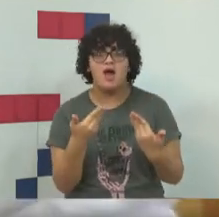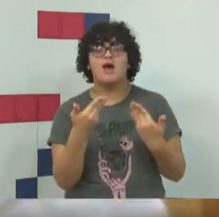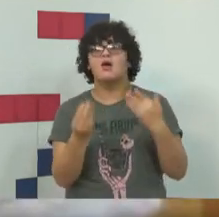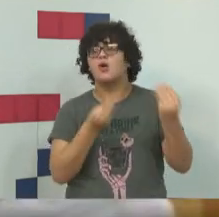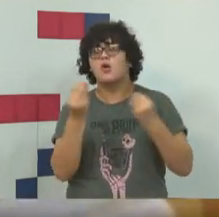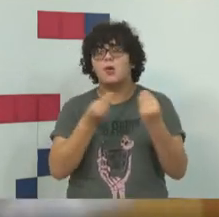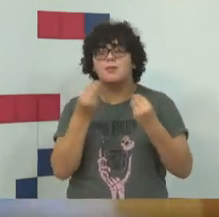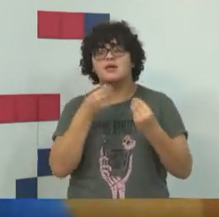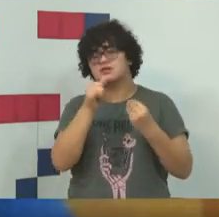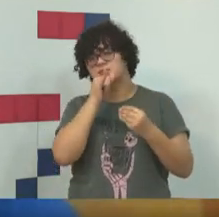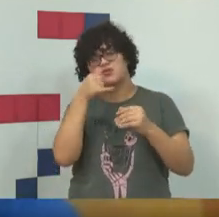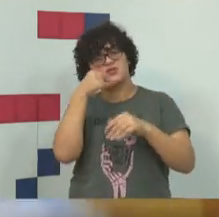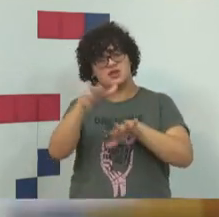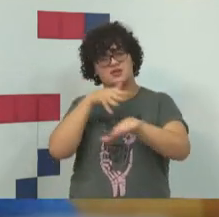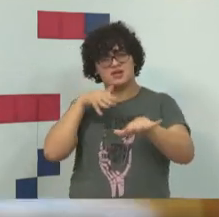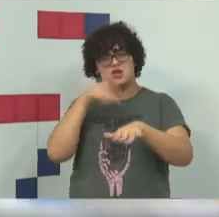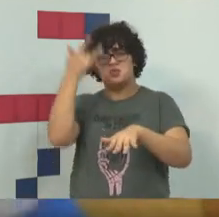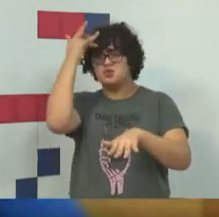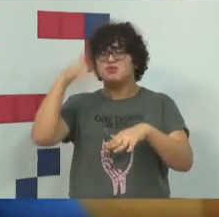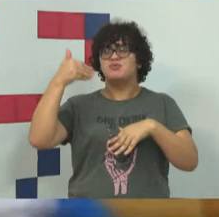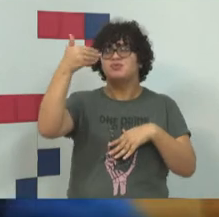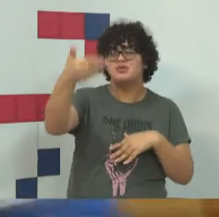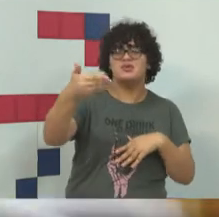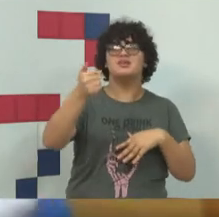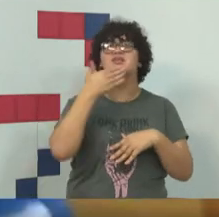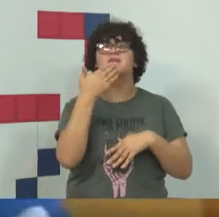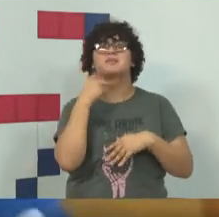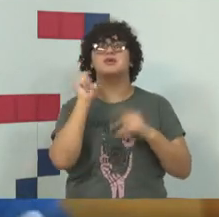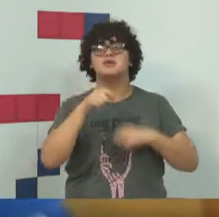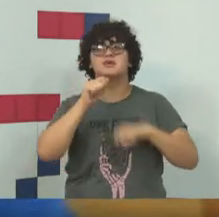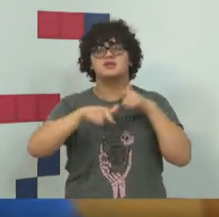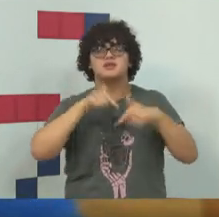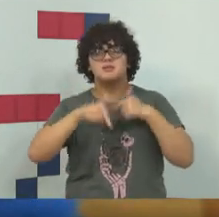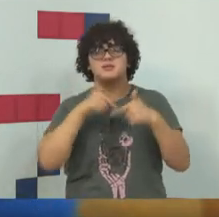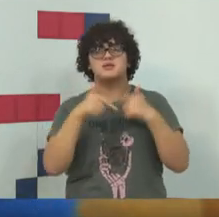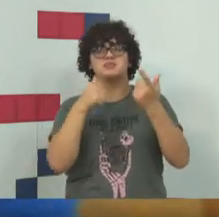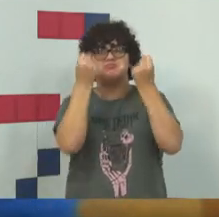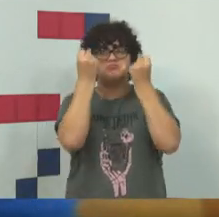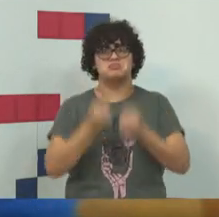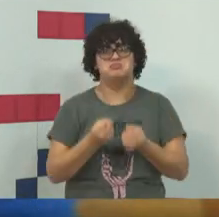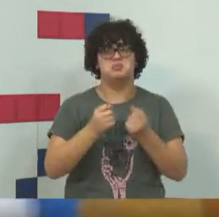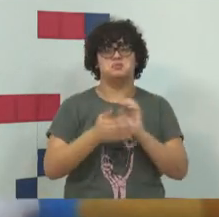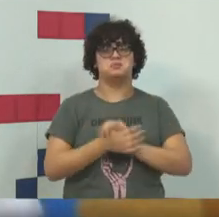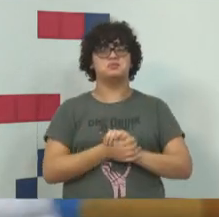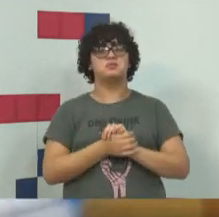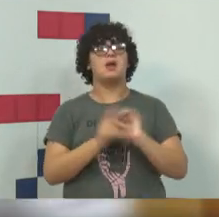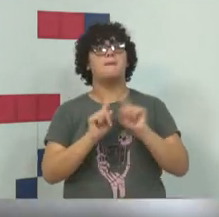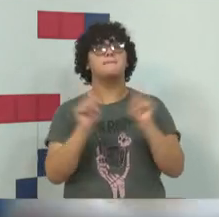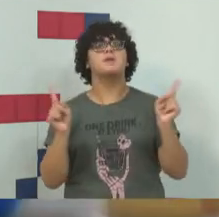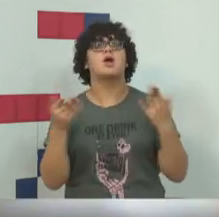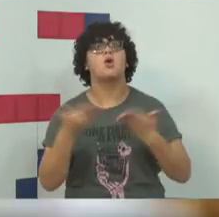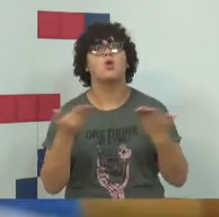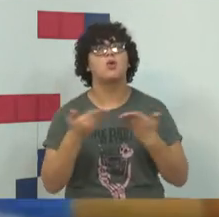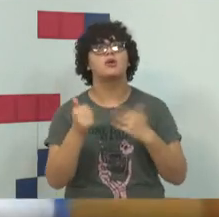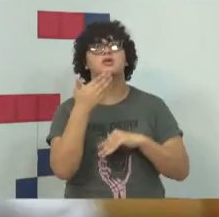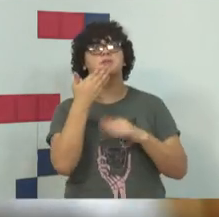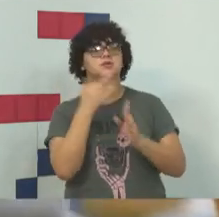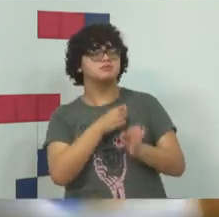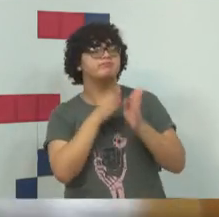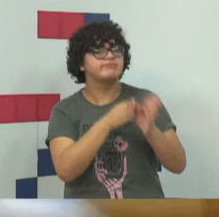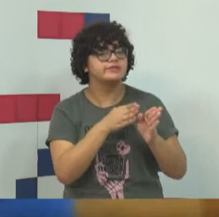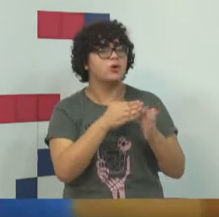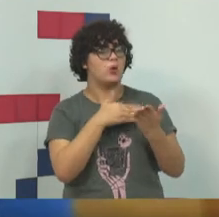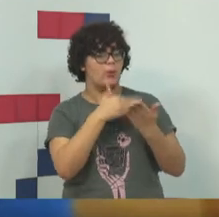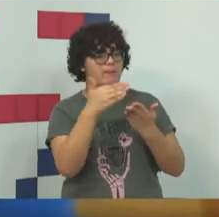congestionamento, ou pelo menos em lugares onde isso é bem crítico. Mas é nessa direção que a gente